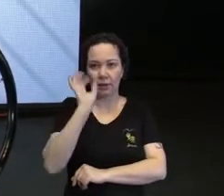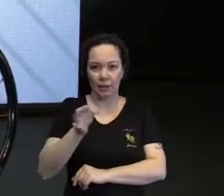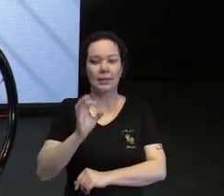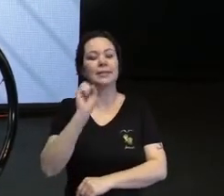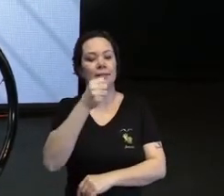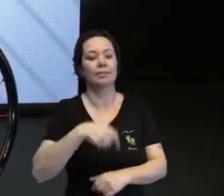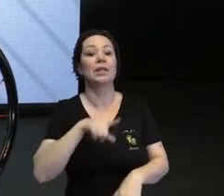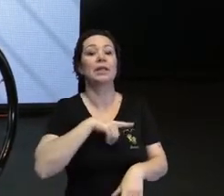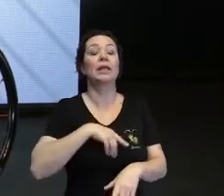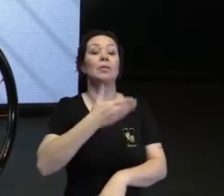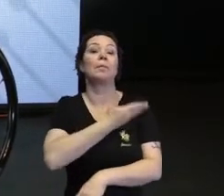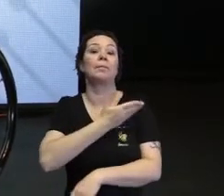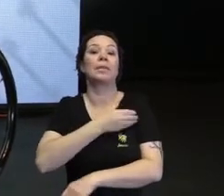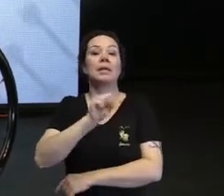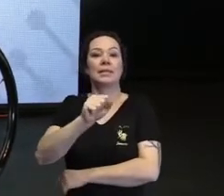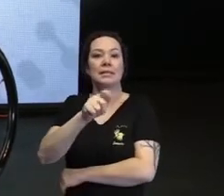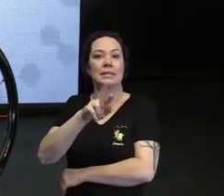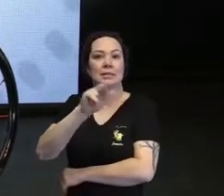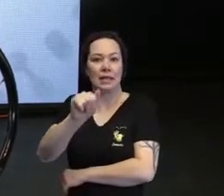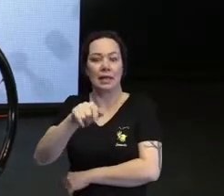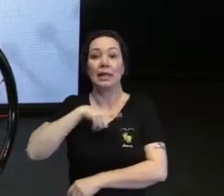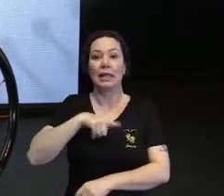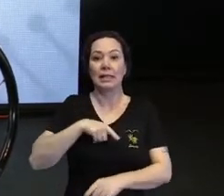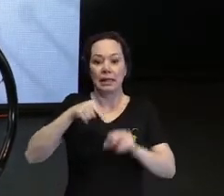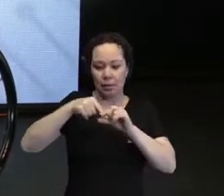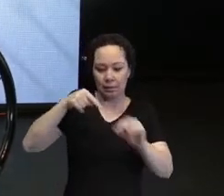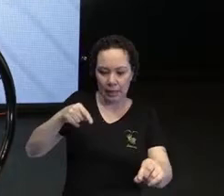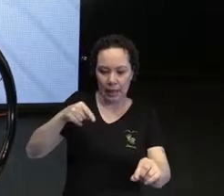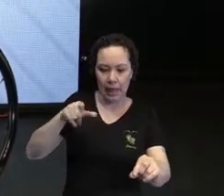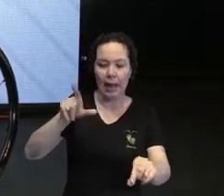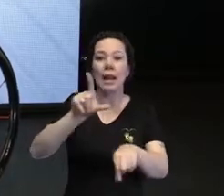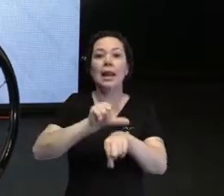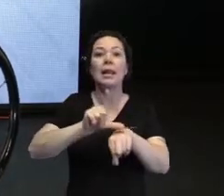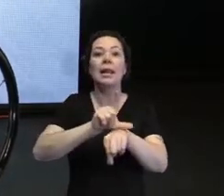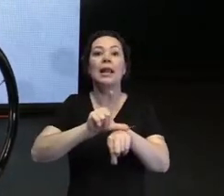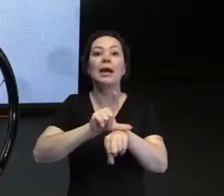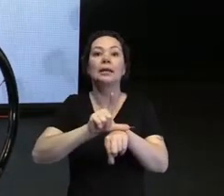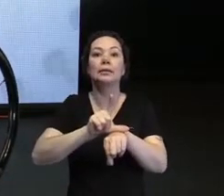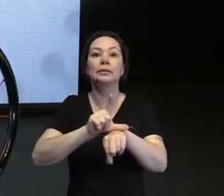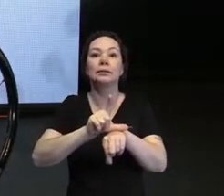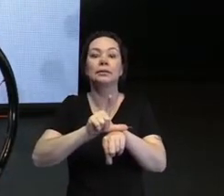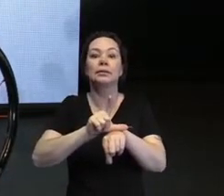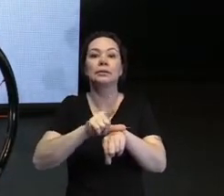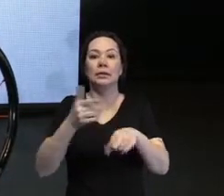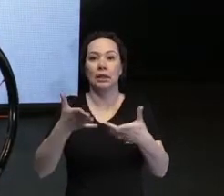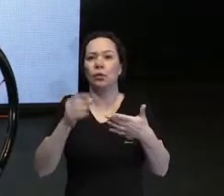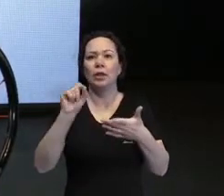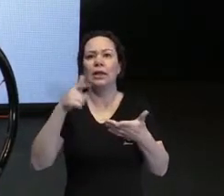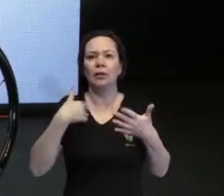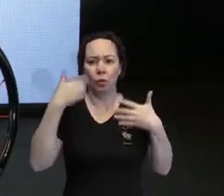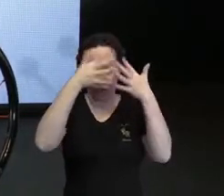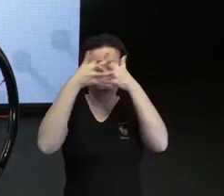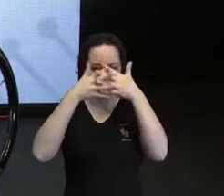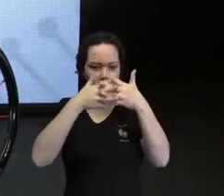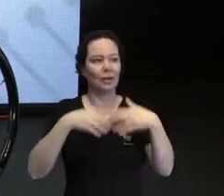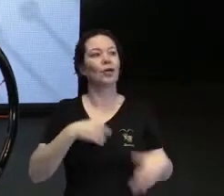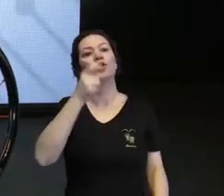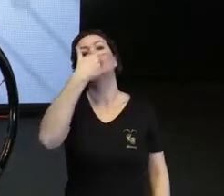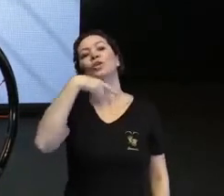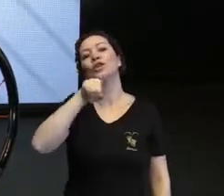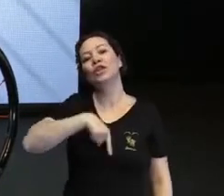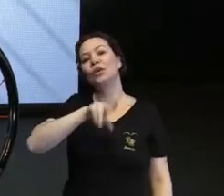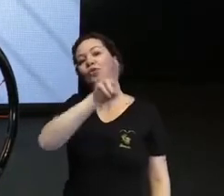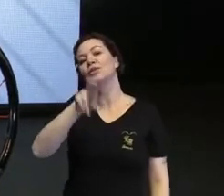Bentes, que ela usa uma bengala lilás, só para confundir nossa cabeça, mas daí é estilo, né? Você acha que eu usaria qual bengala?